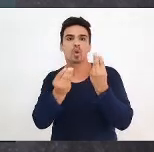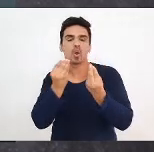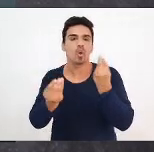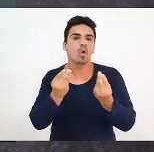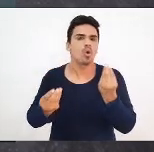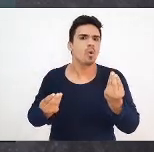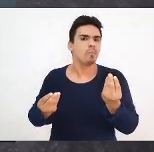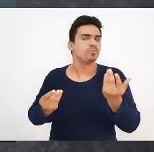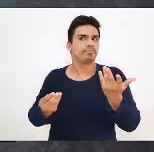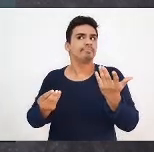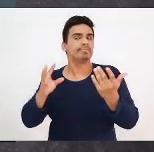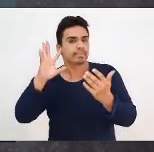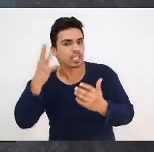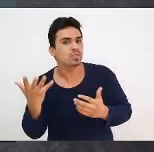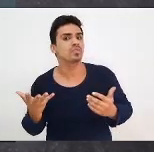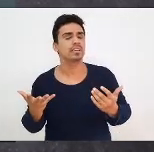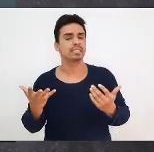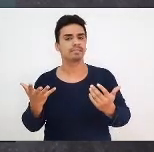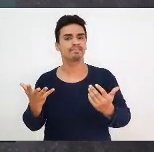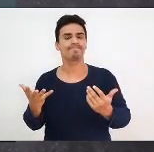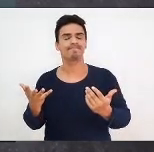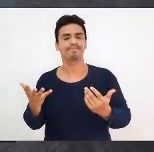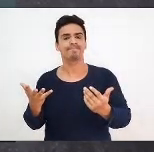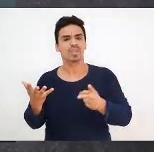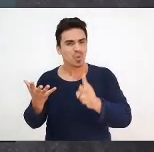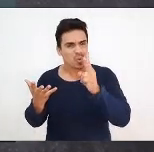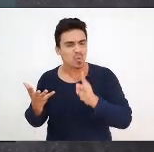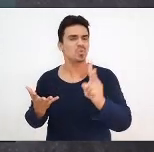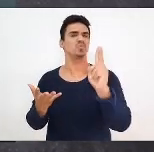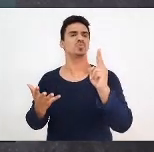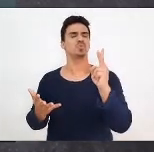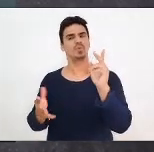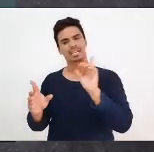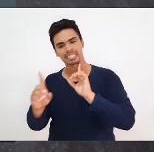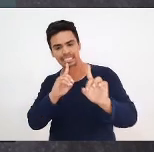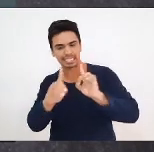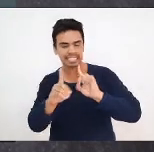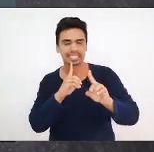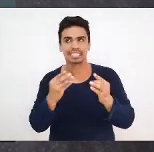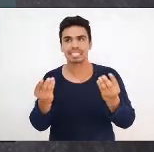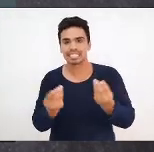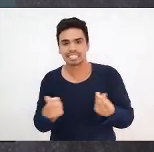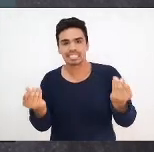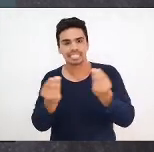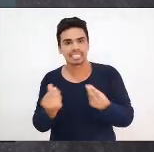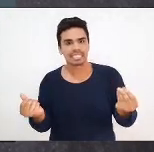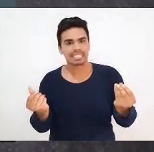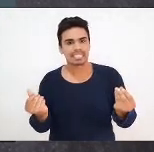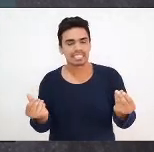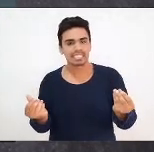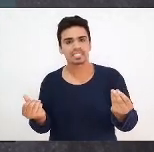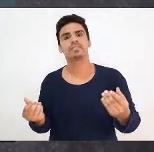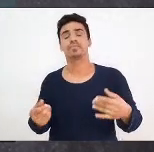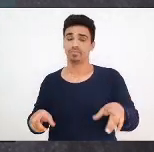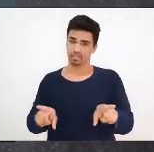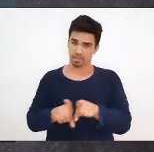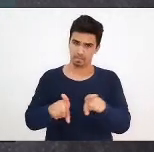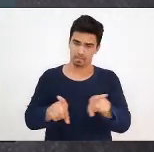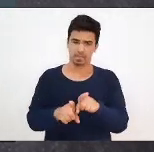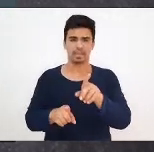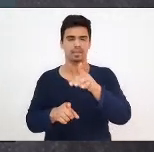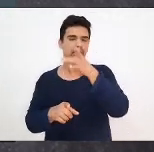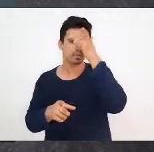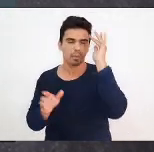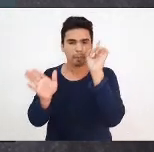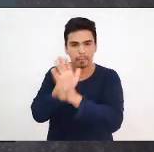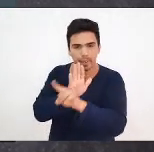como faremos, como continuaremos este diálogo. Também fomos recebendo perguntas, demandas,